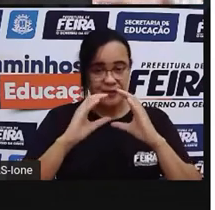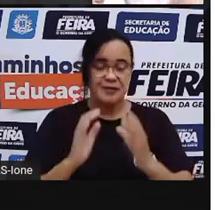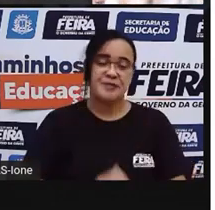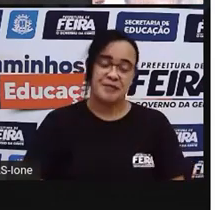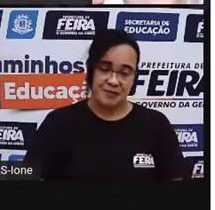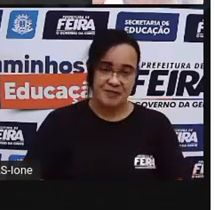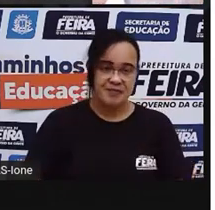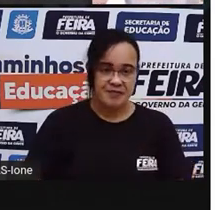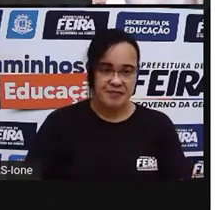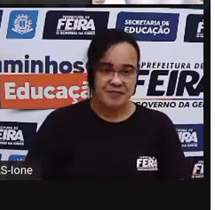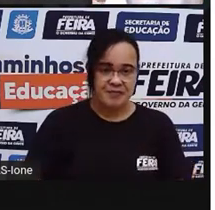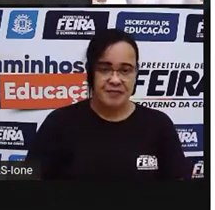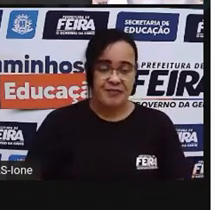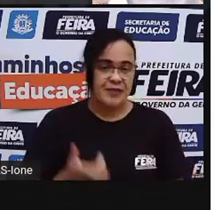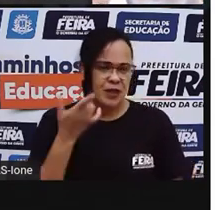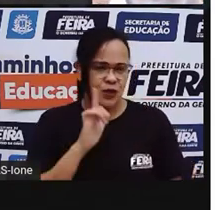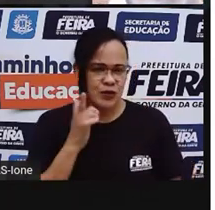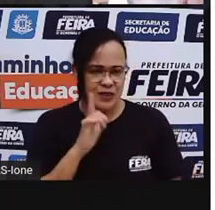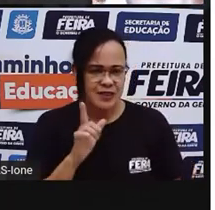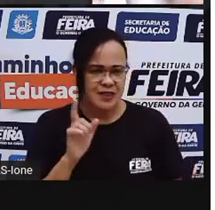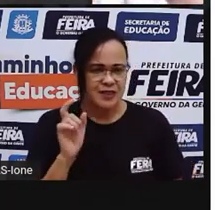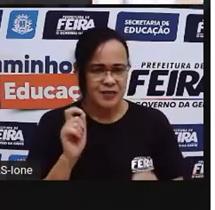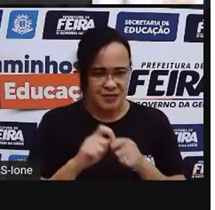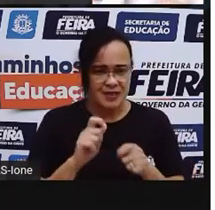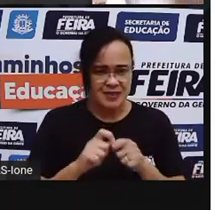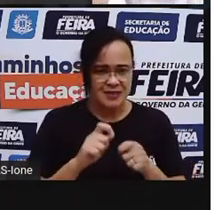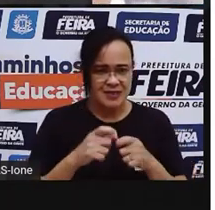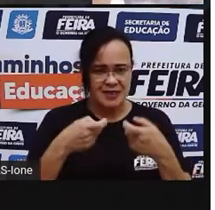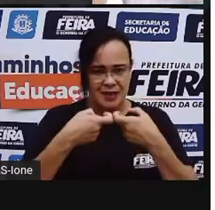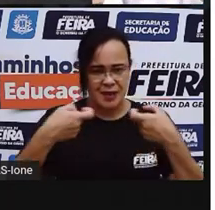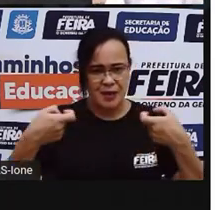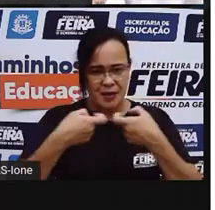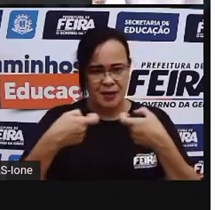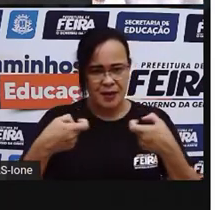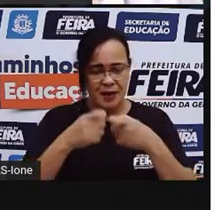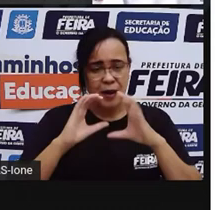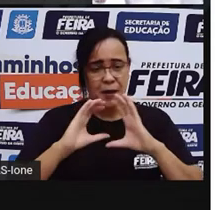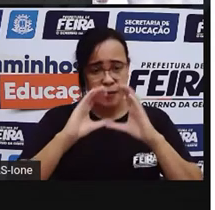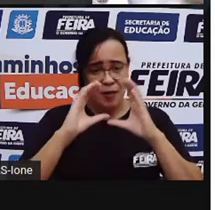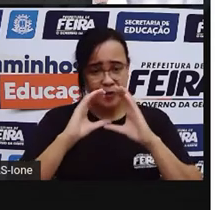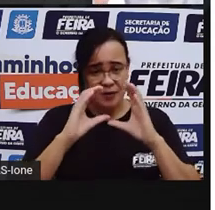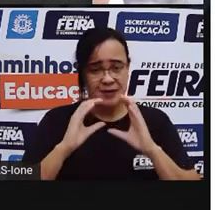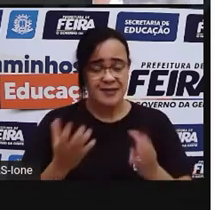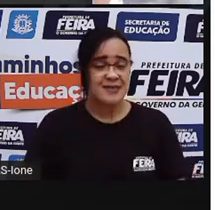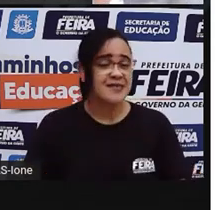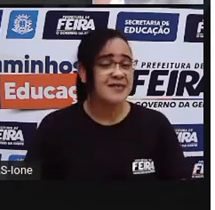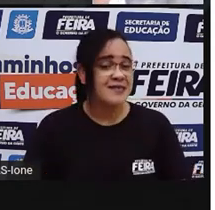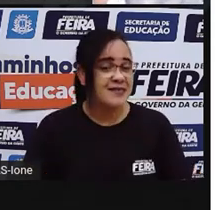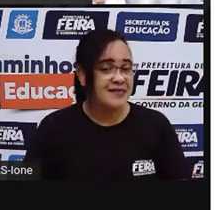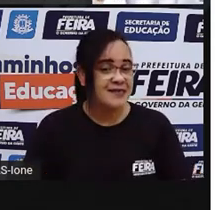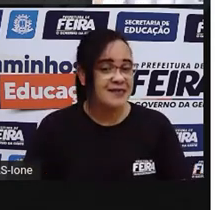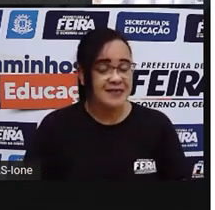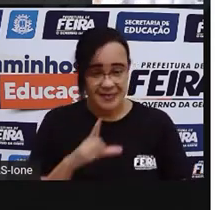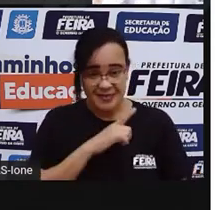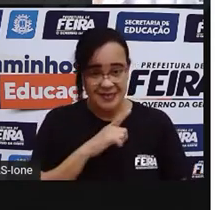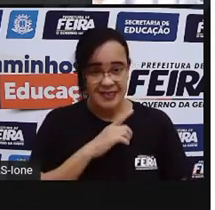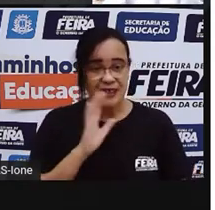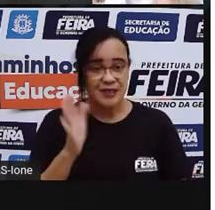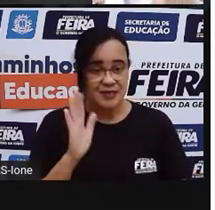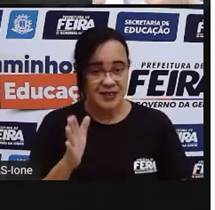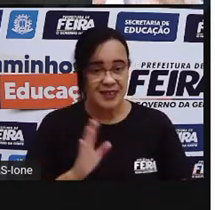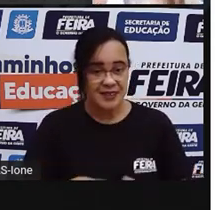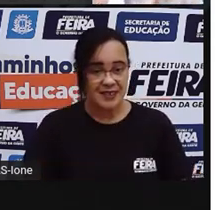isso? Será que deu tempo de alguém preparar a sua bola de meia? Ou será que alguém já tem uma bolinha por aí, por perto, para fazer o nosso desafio de hoje?